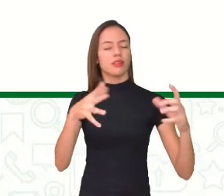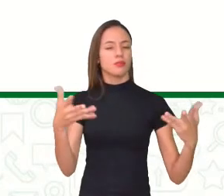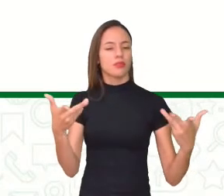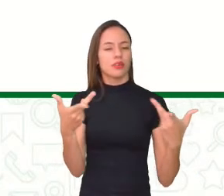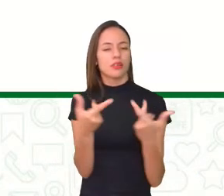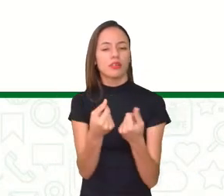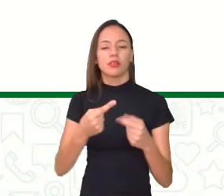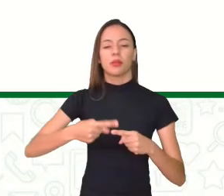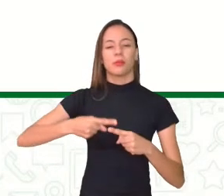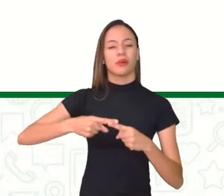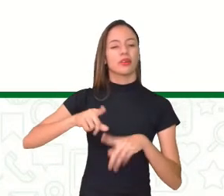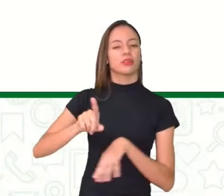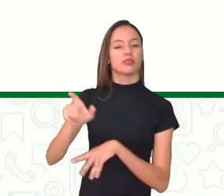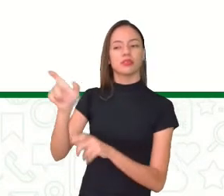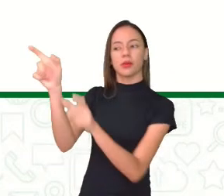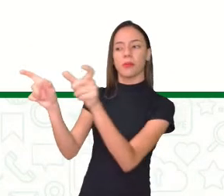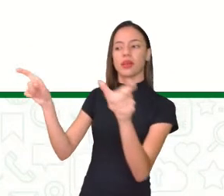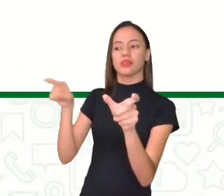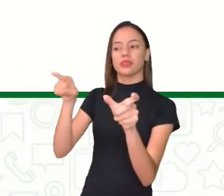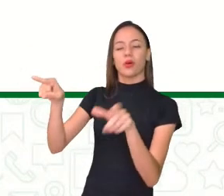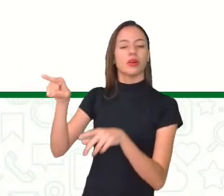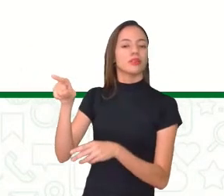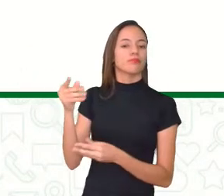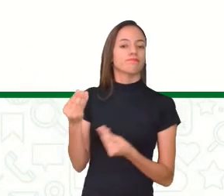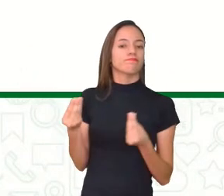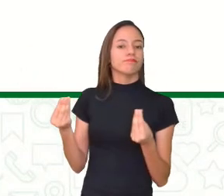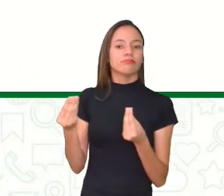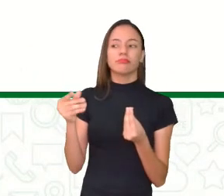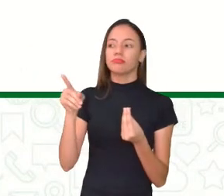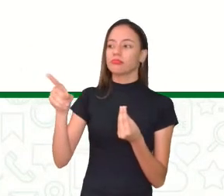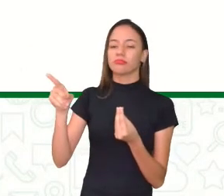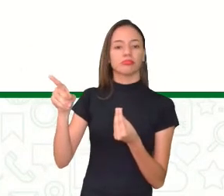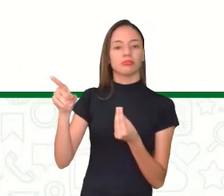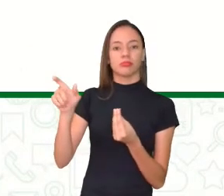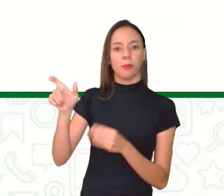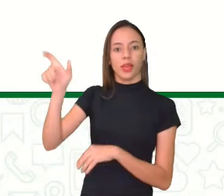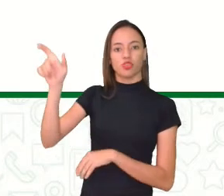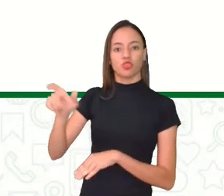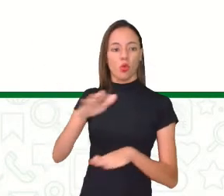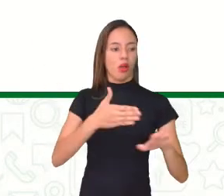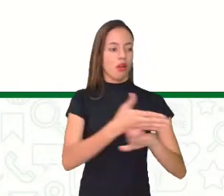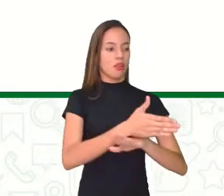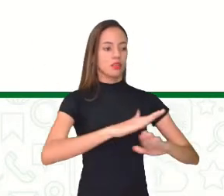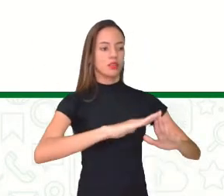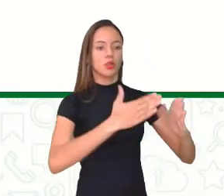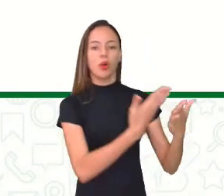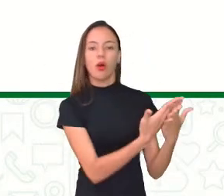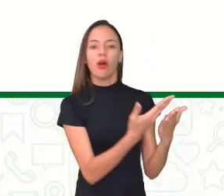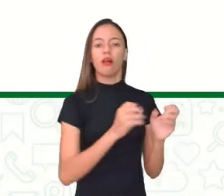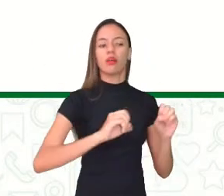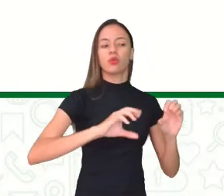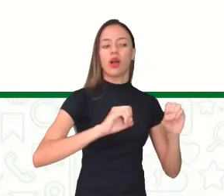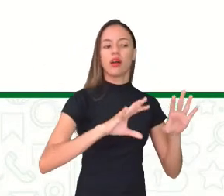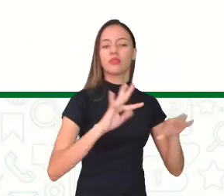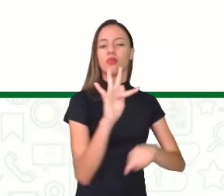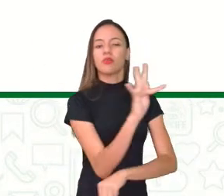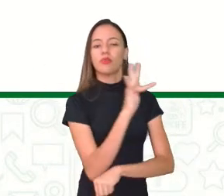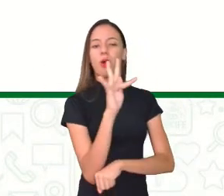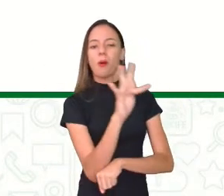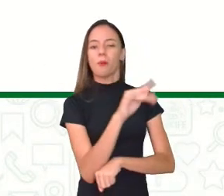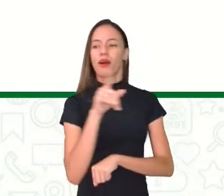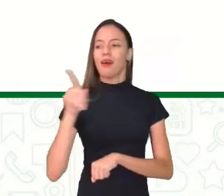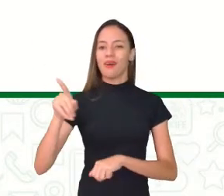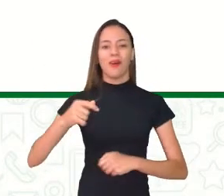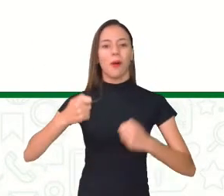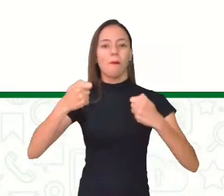muitas vezes as pessoas gostam de colocar que só quem é uma pessoa que teve acesso à escola, à educação formal, é que pode